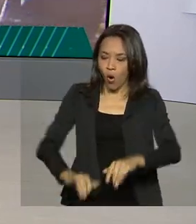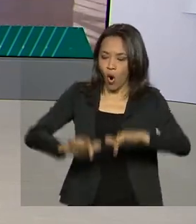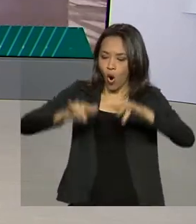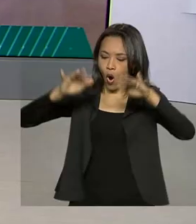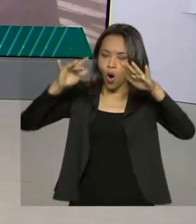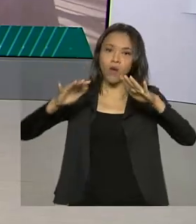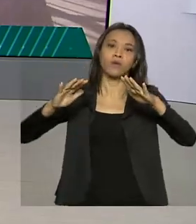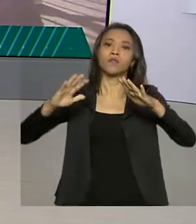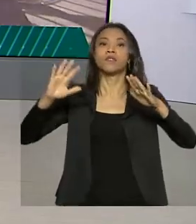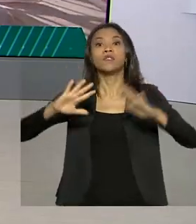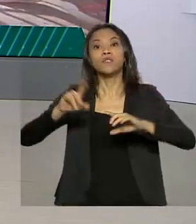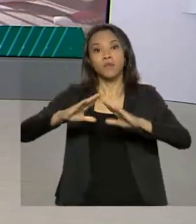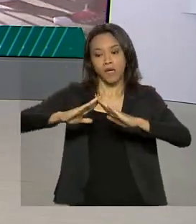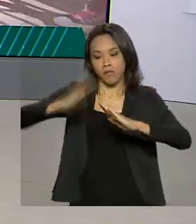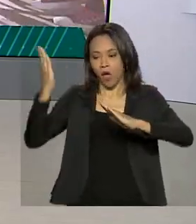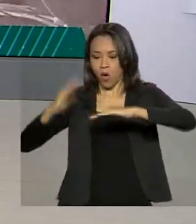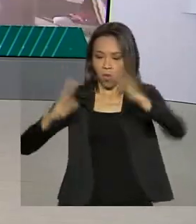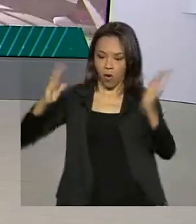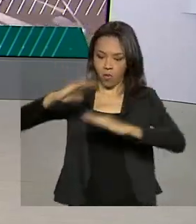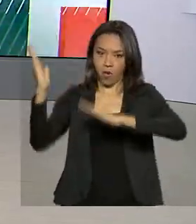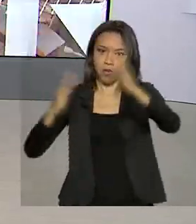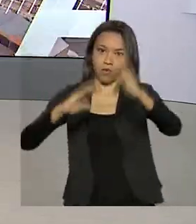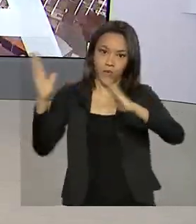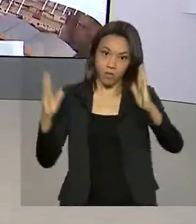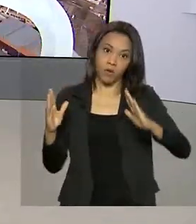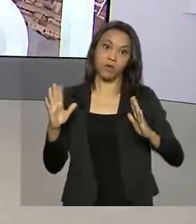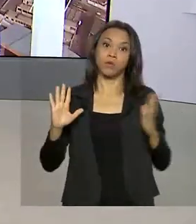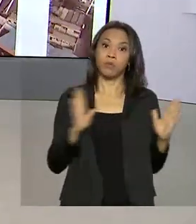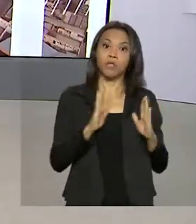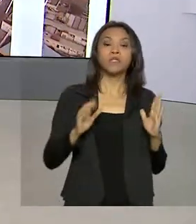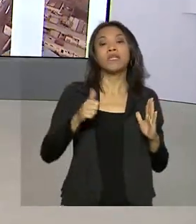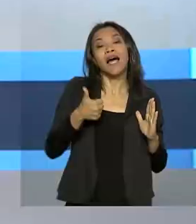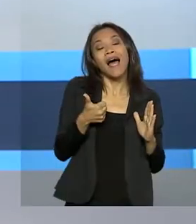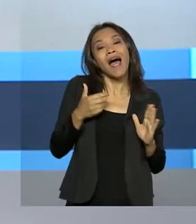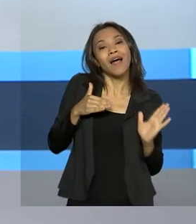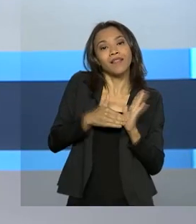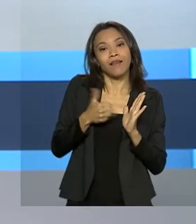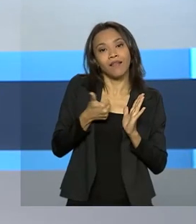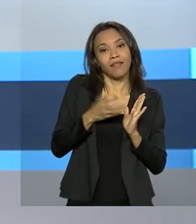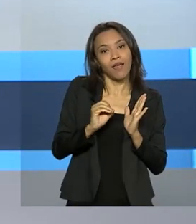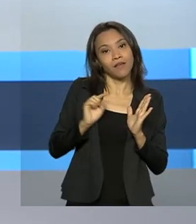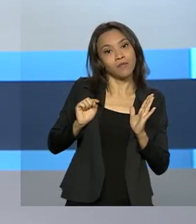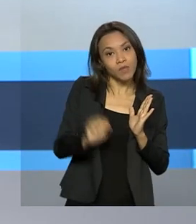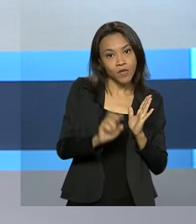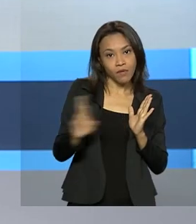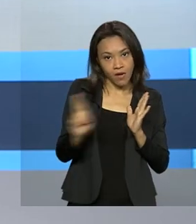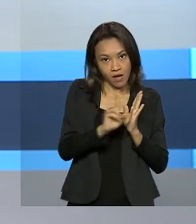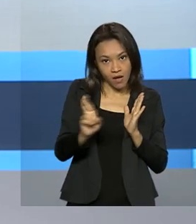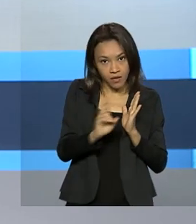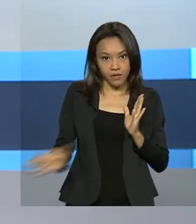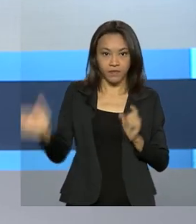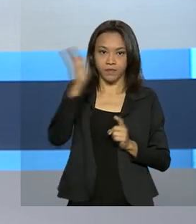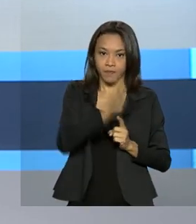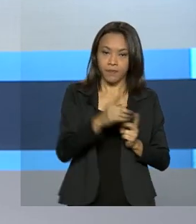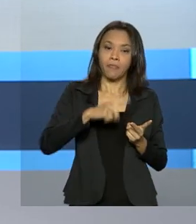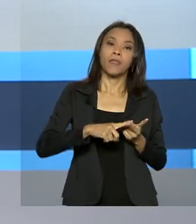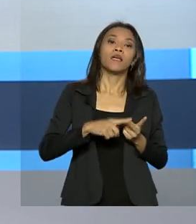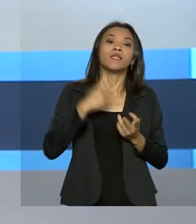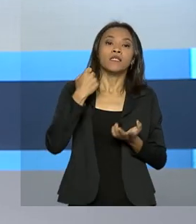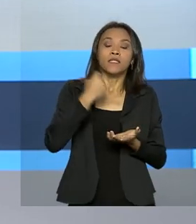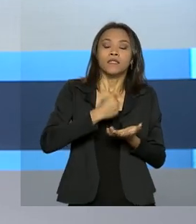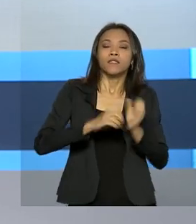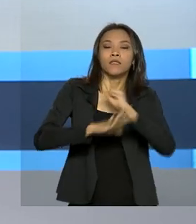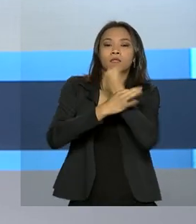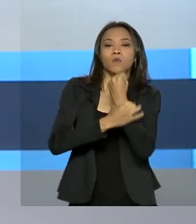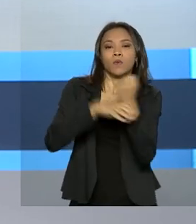destelhamento de imóveis, em processos de até R$ 10 mil. Para seguros contratados até 17 de